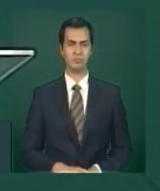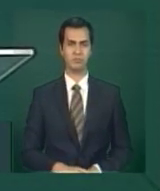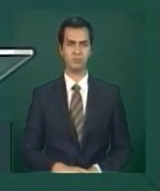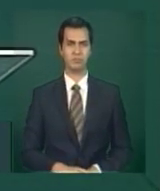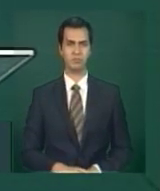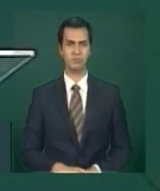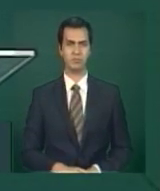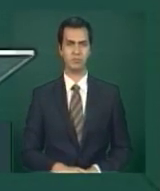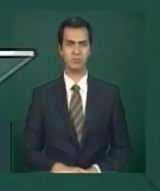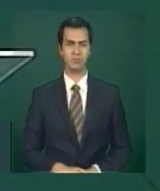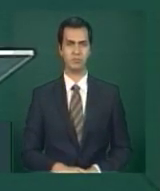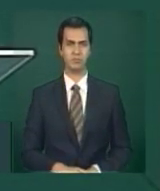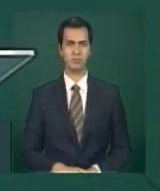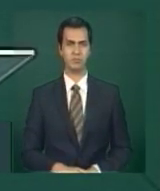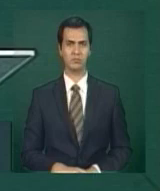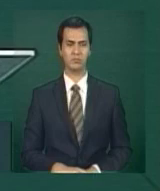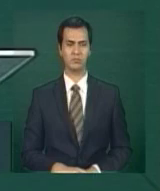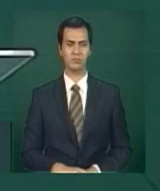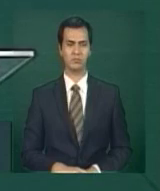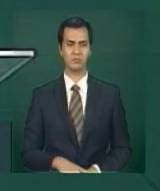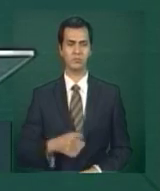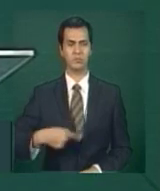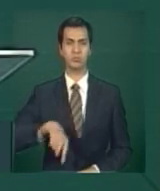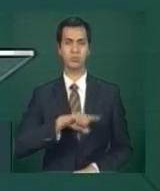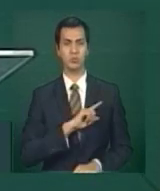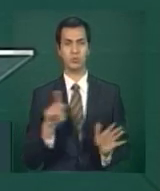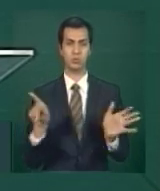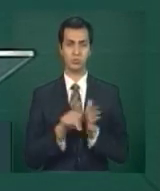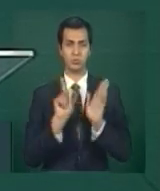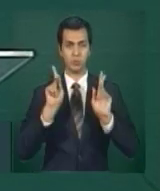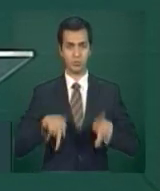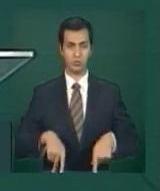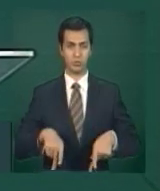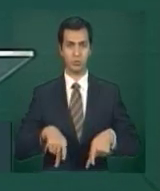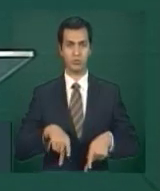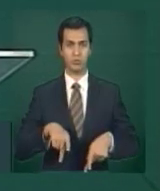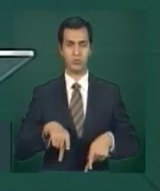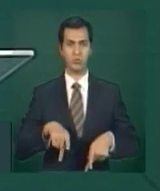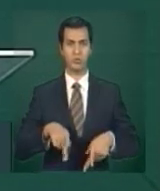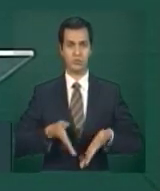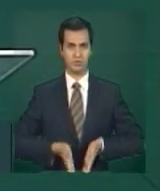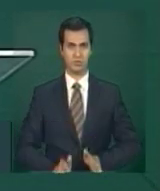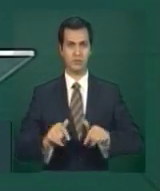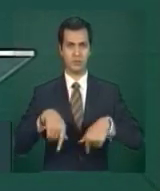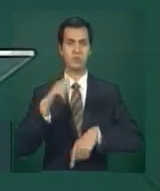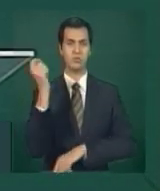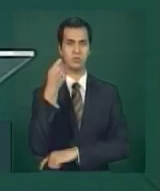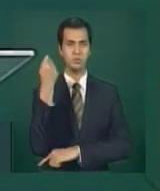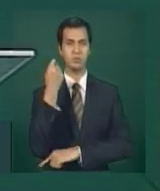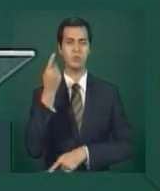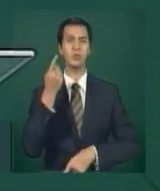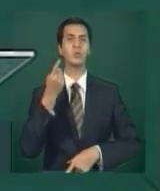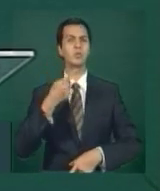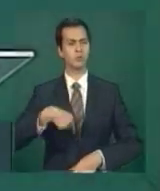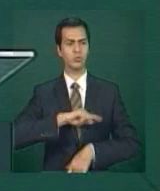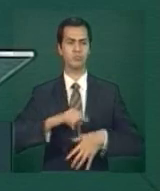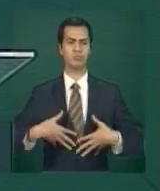E enche de orgulho o coração de todos os gaúchos, porque nós, os gaúchos, somos muito politizados.